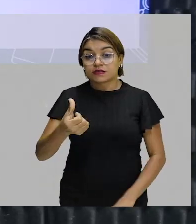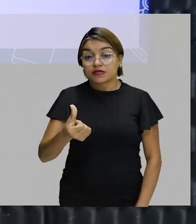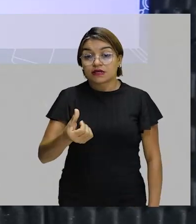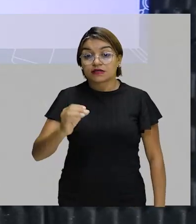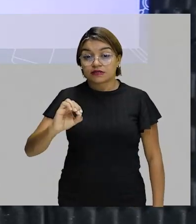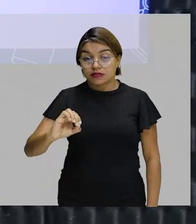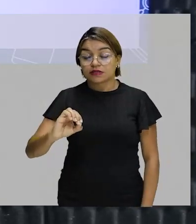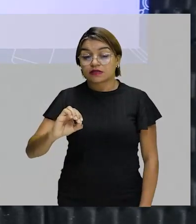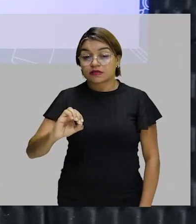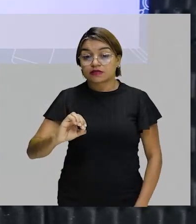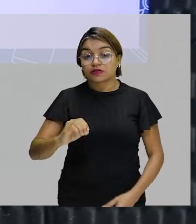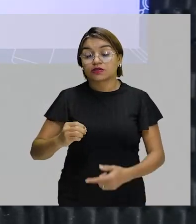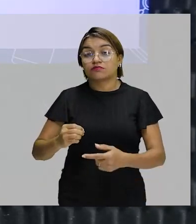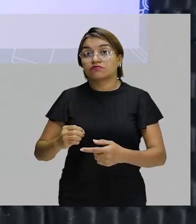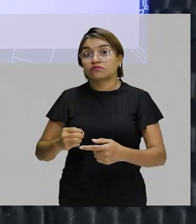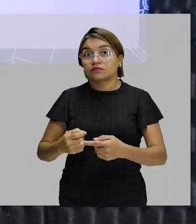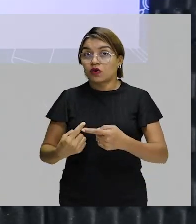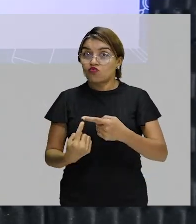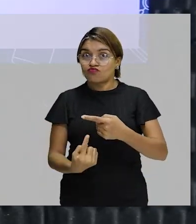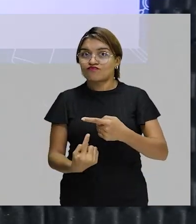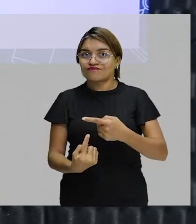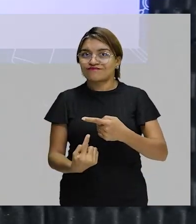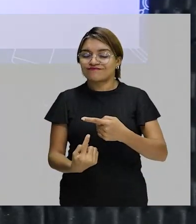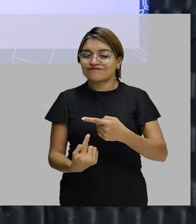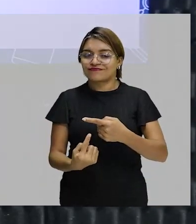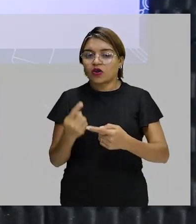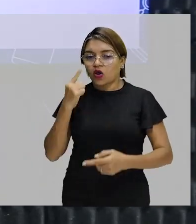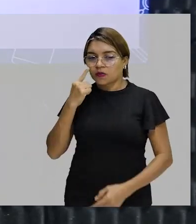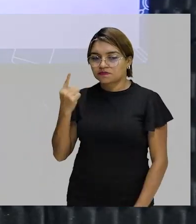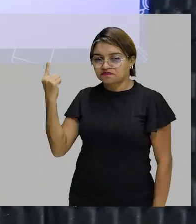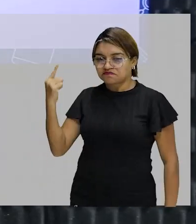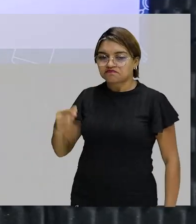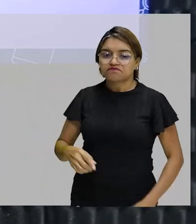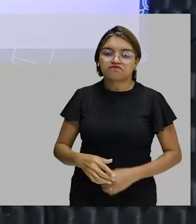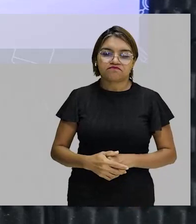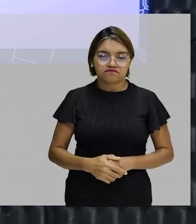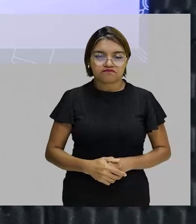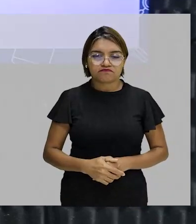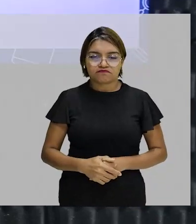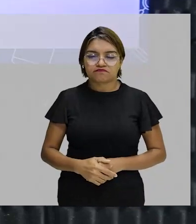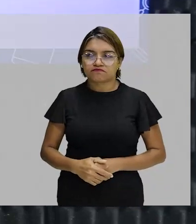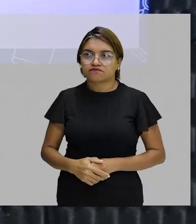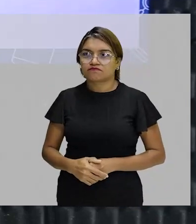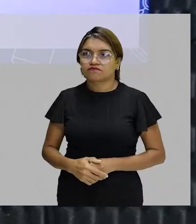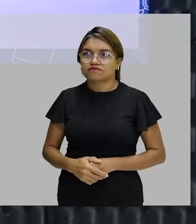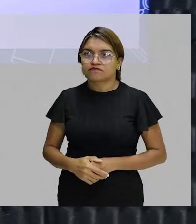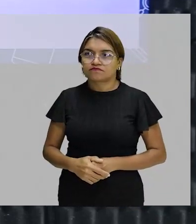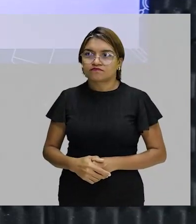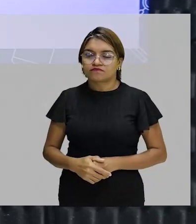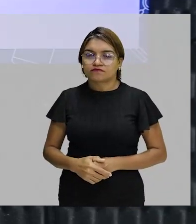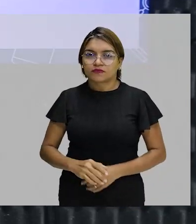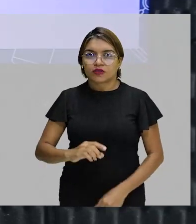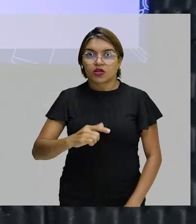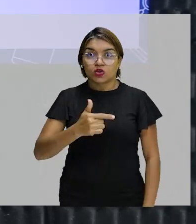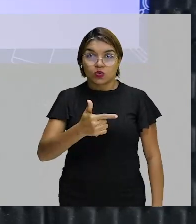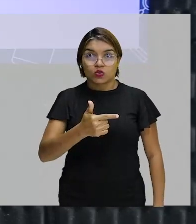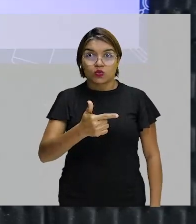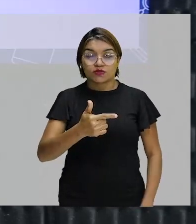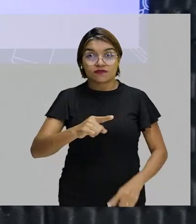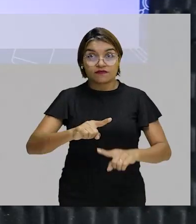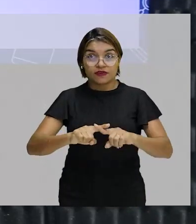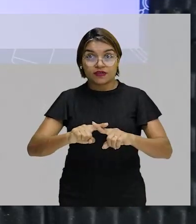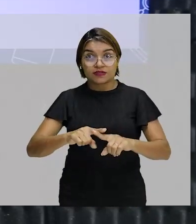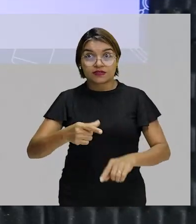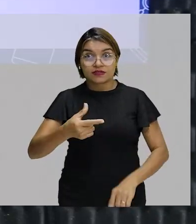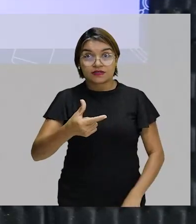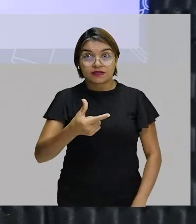dividido por 1, tudo bem? Turminha, olha só. É 2 vezes